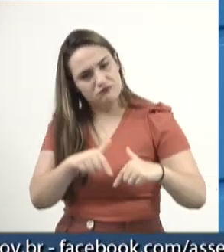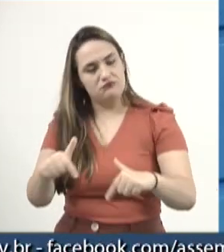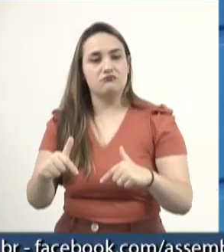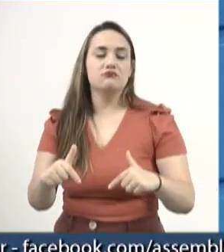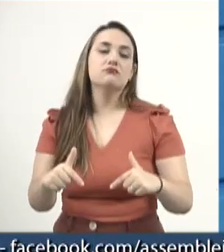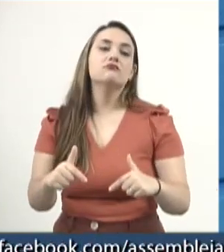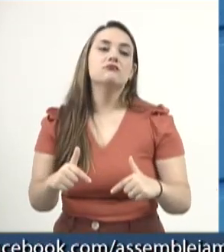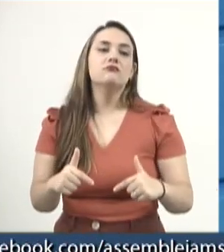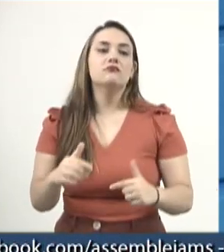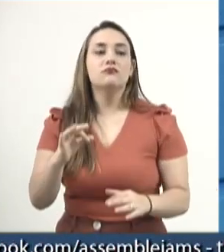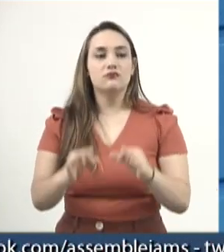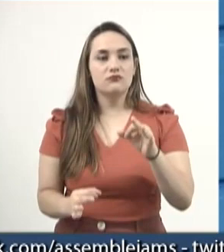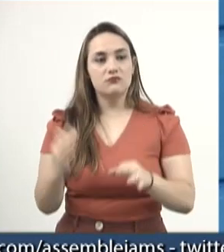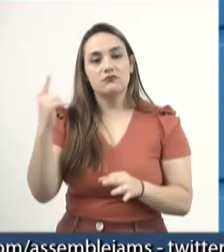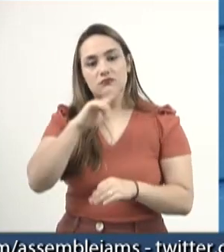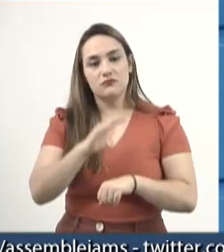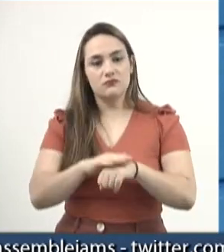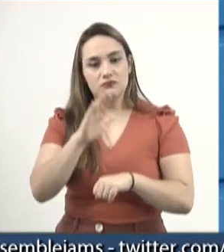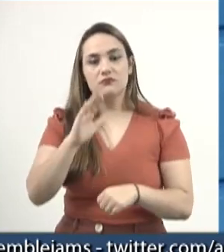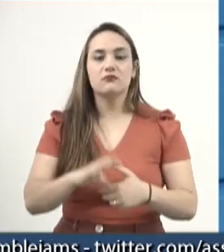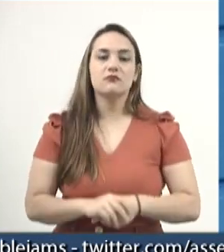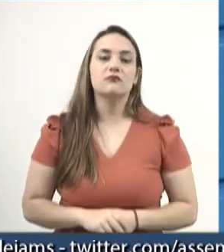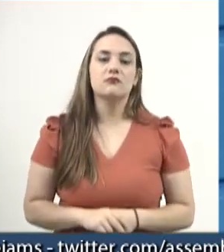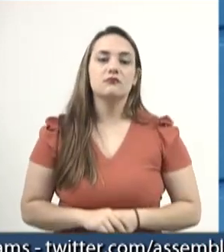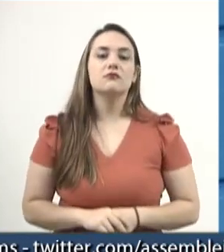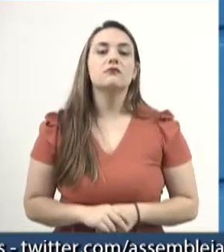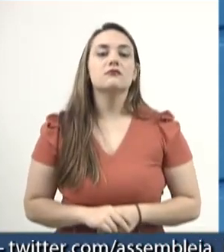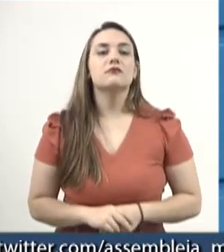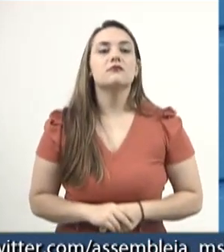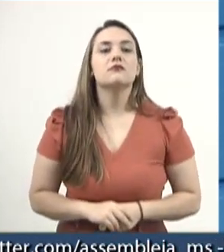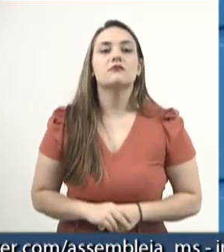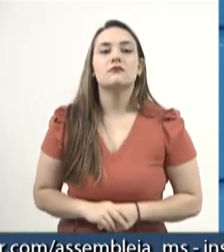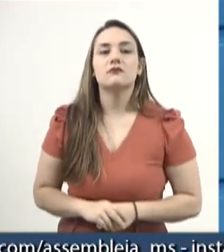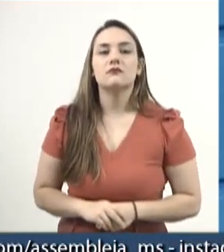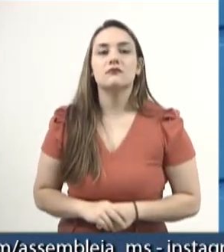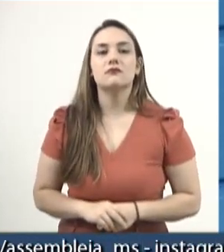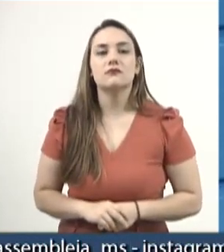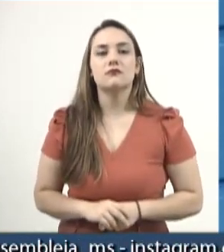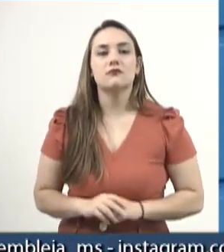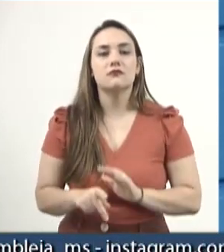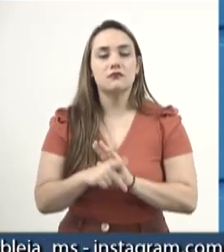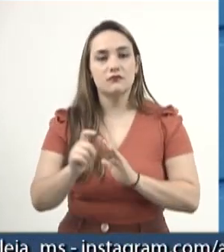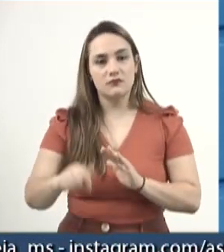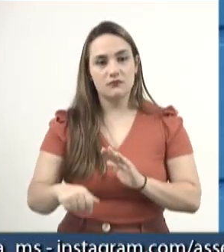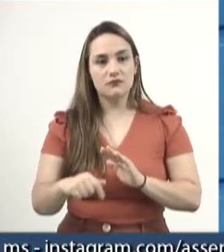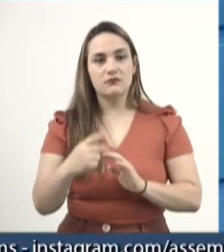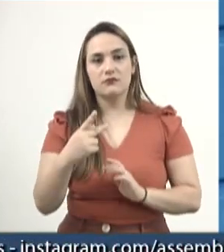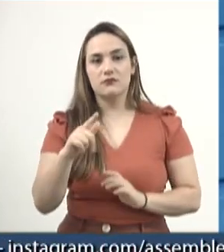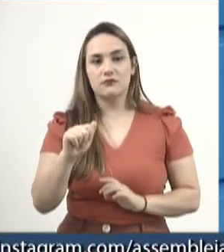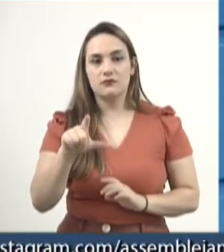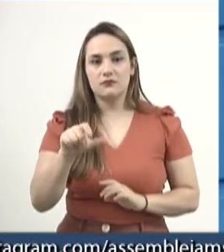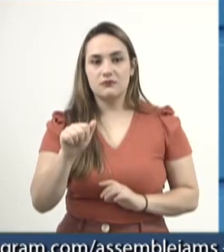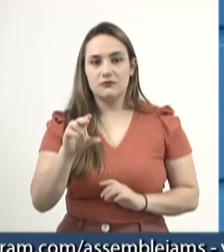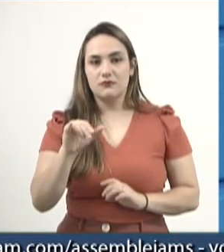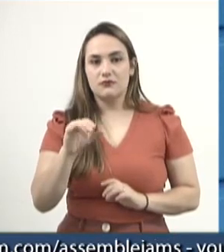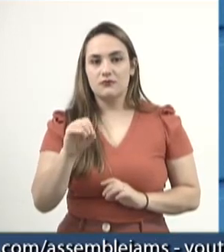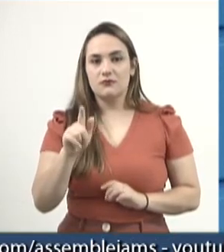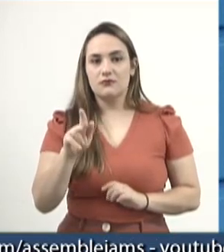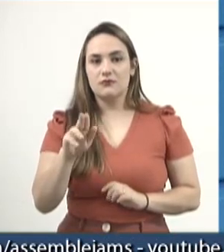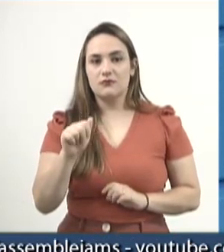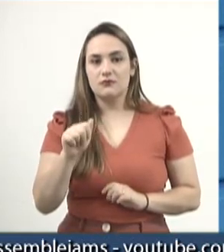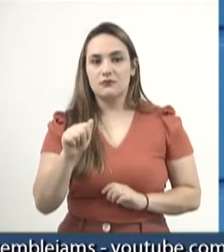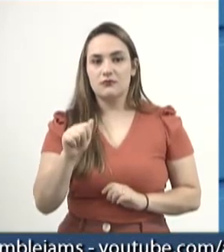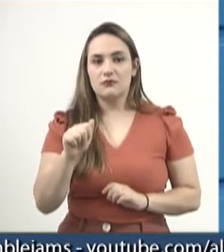batalha por justiça. Com respeito e compromisso, o Palácio Guaicuruz. Quero dizer também que amanhã nós vamos apresentar